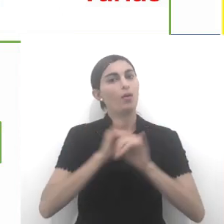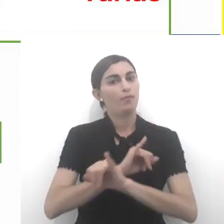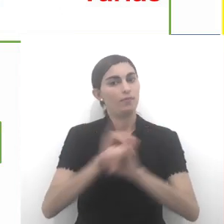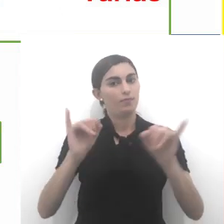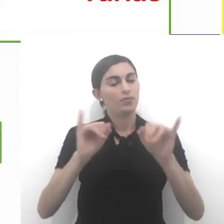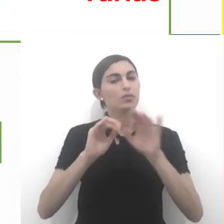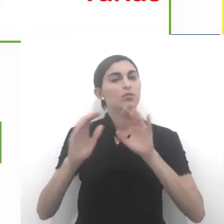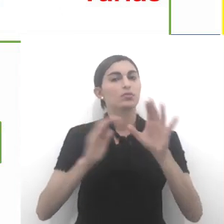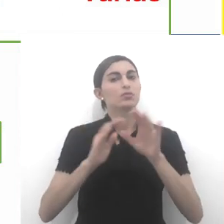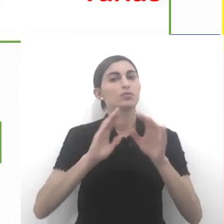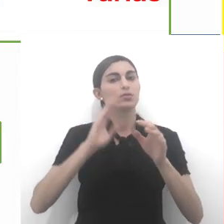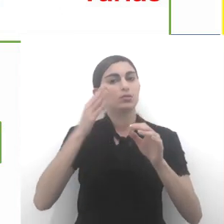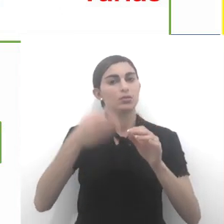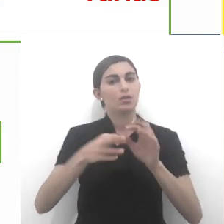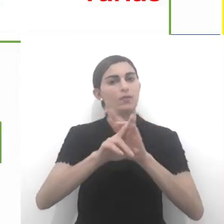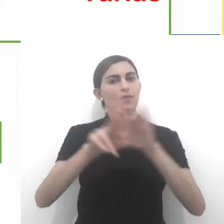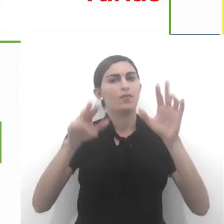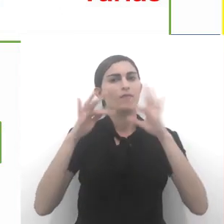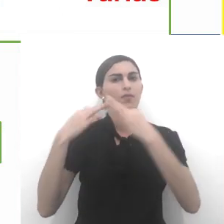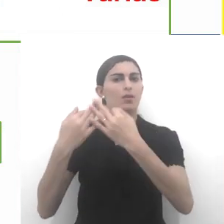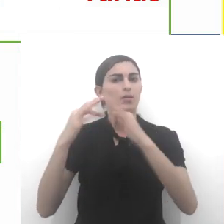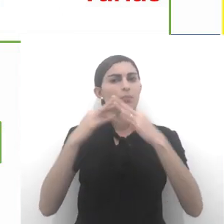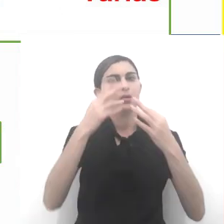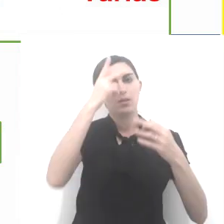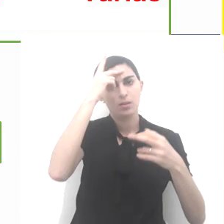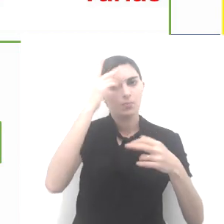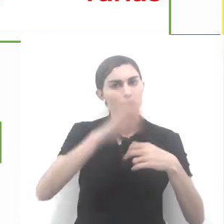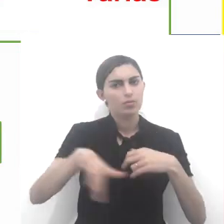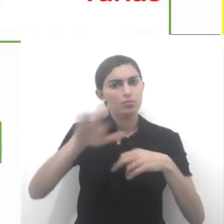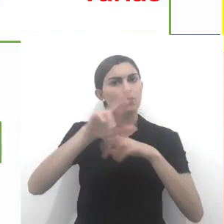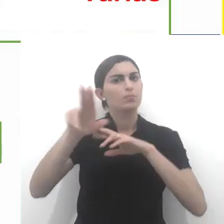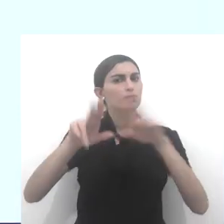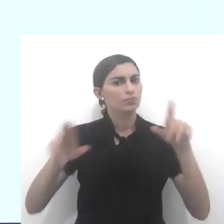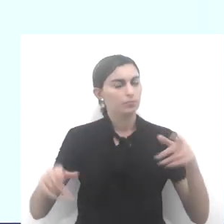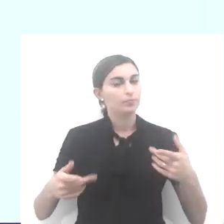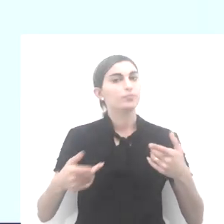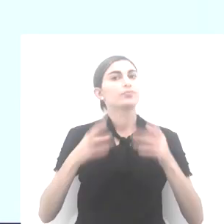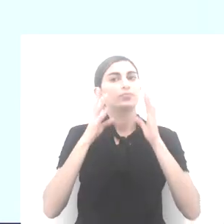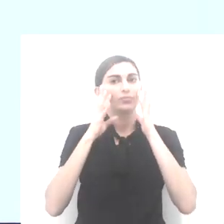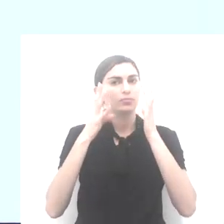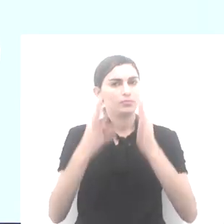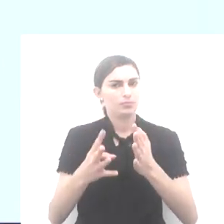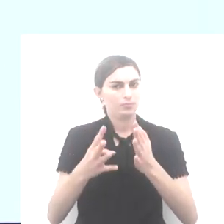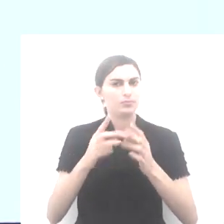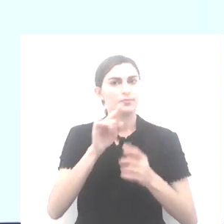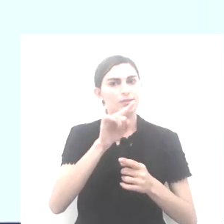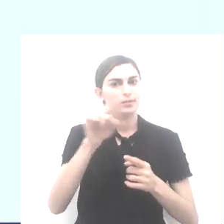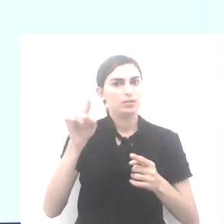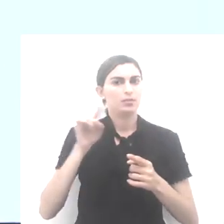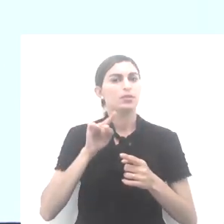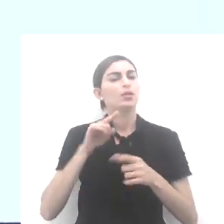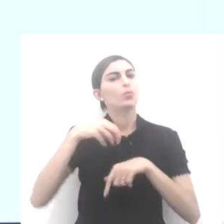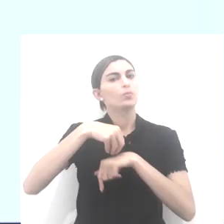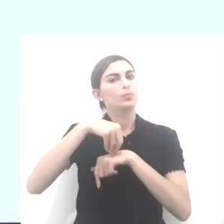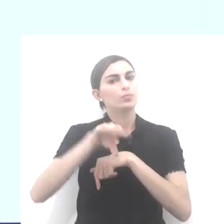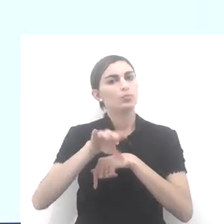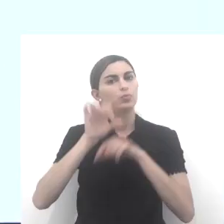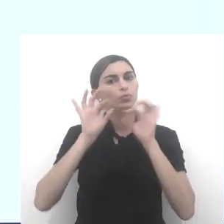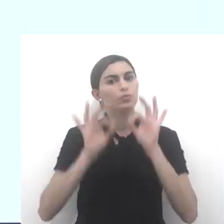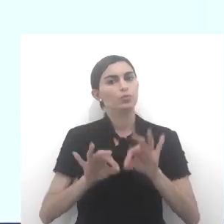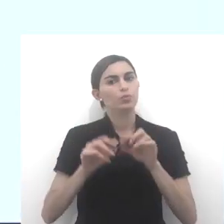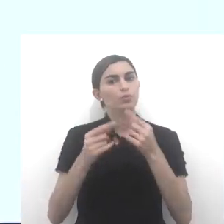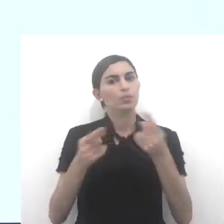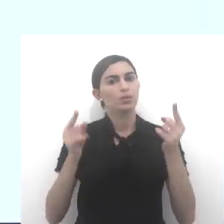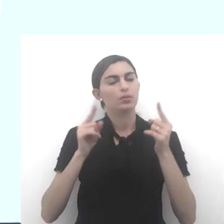Comunicam-se diretamente com várias famílias e pessoas. Prestem bem atenção. Neste ponto, estou salientando